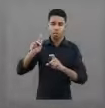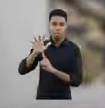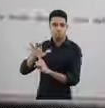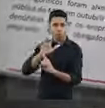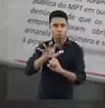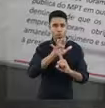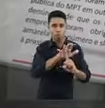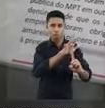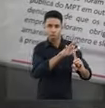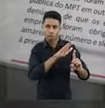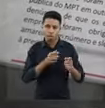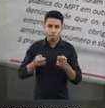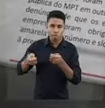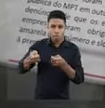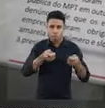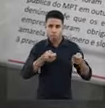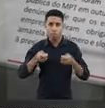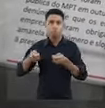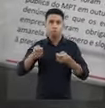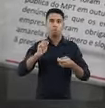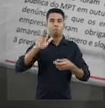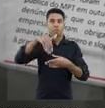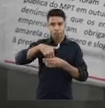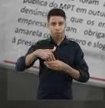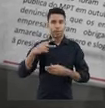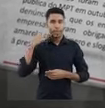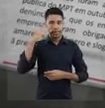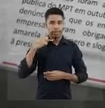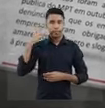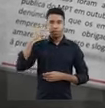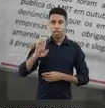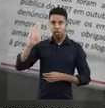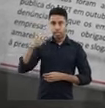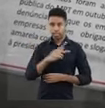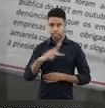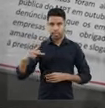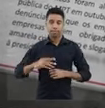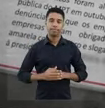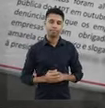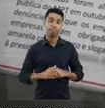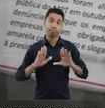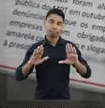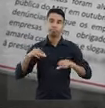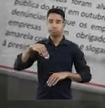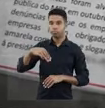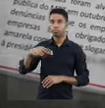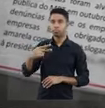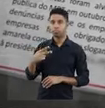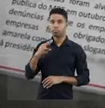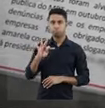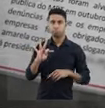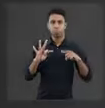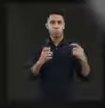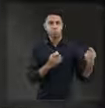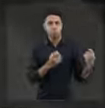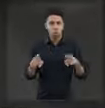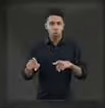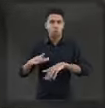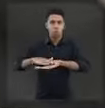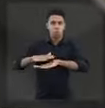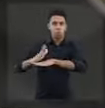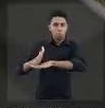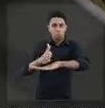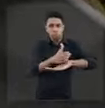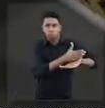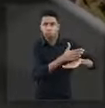para votar em determinados candidatos. Intérprete de Libras no canto inferior esquerdo. Público do Trabalho combateu firmemente esse ilícito que